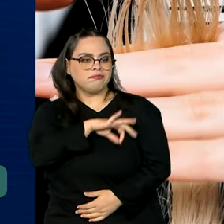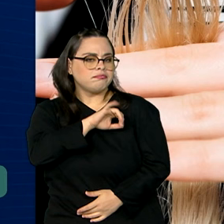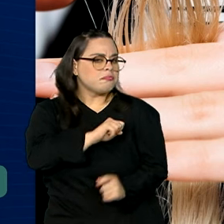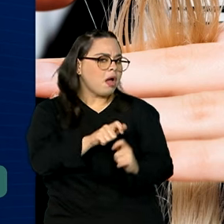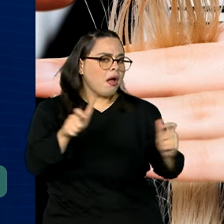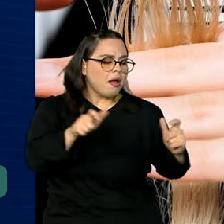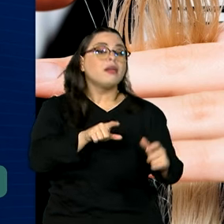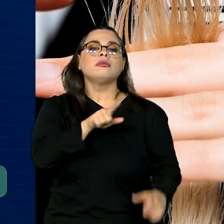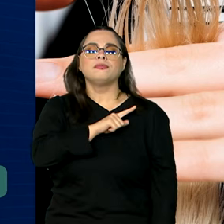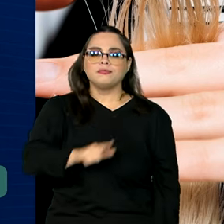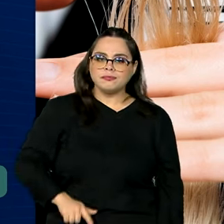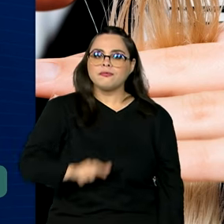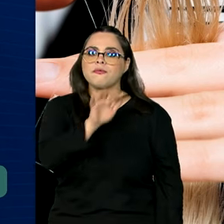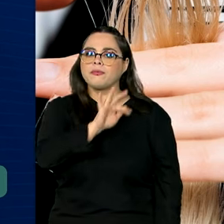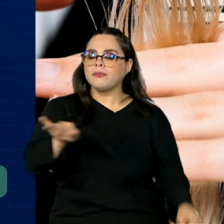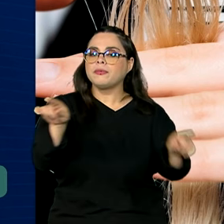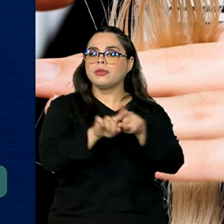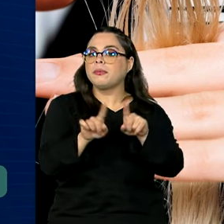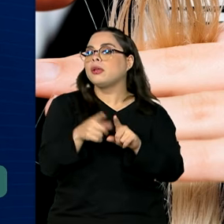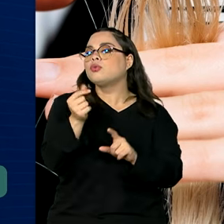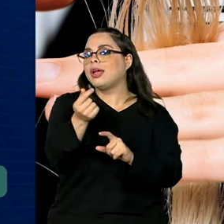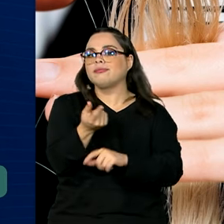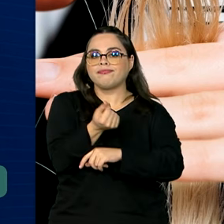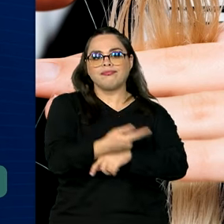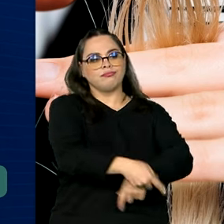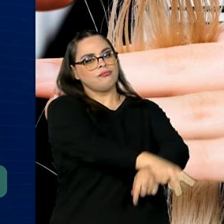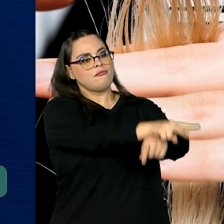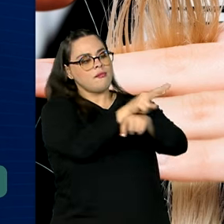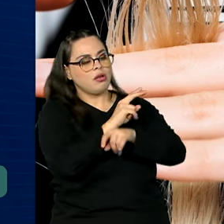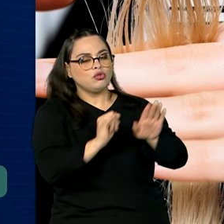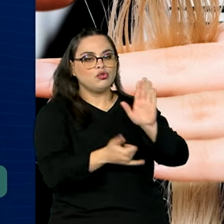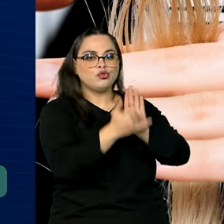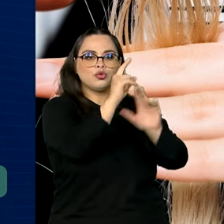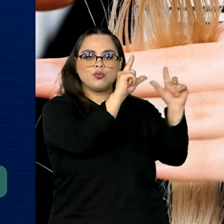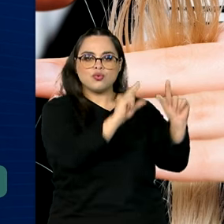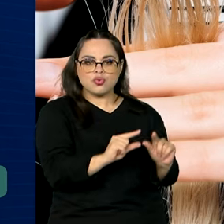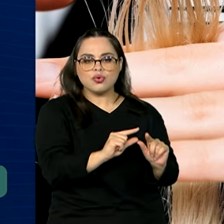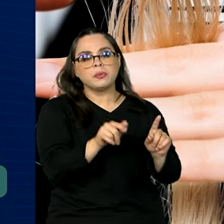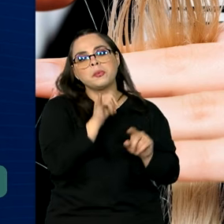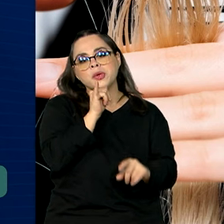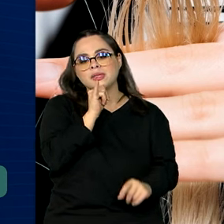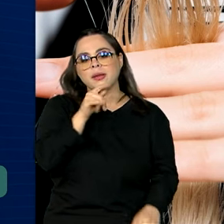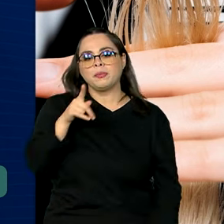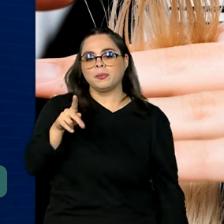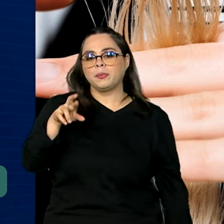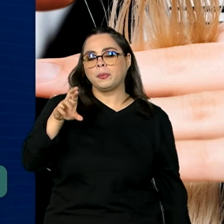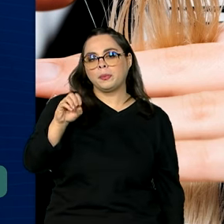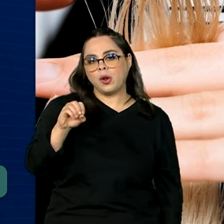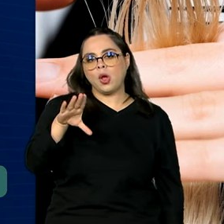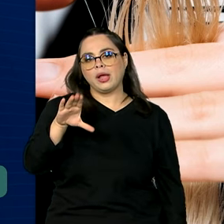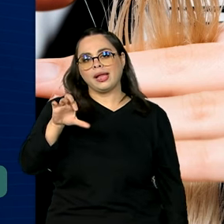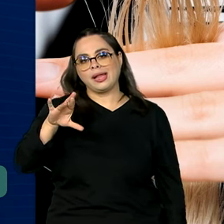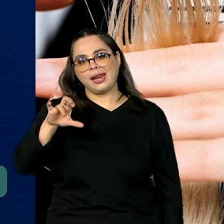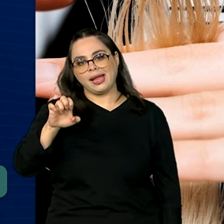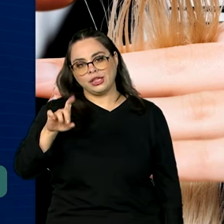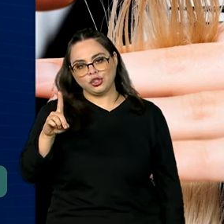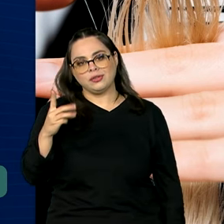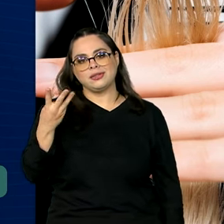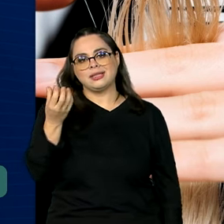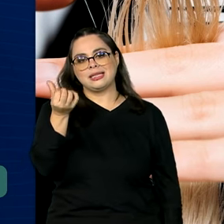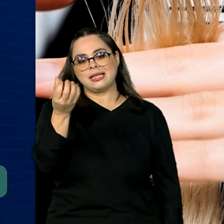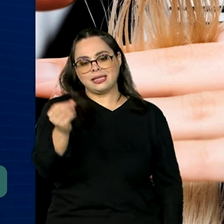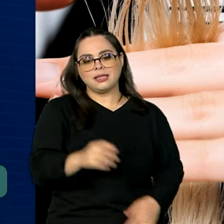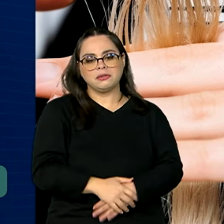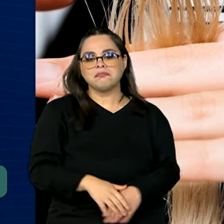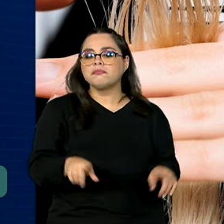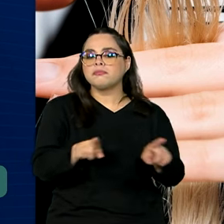federal também oferece linhas de crédito com taxas de juros reduzidas, como o Procred 360. Tem também